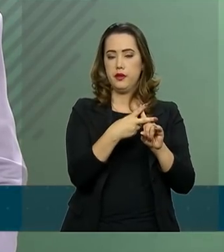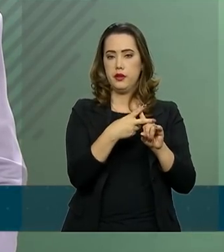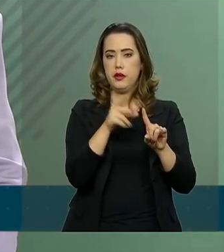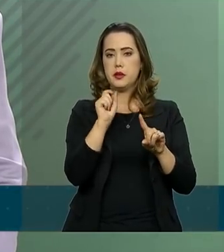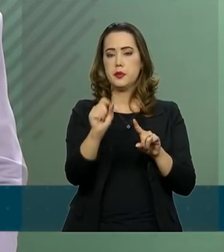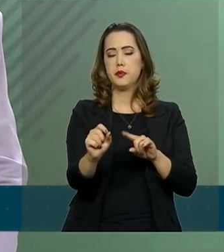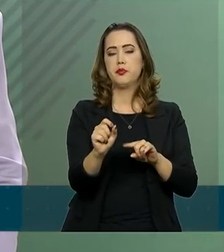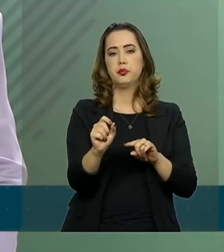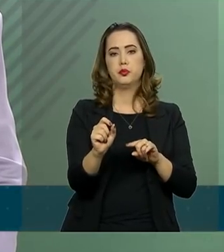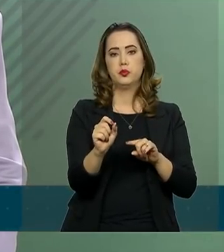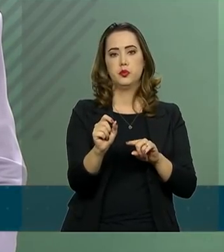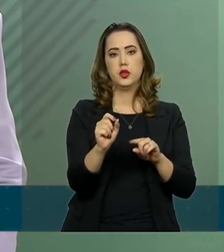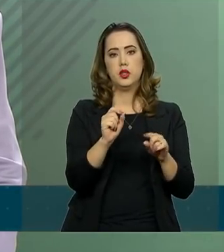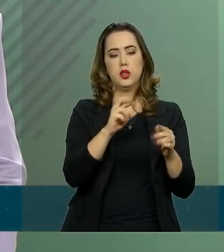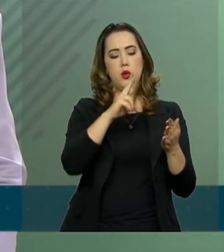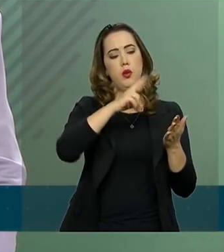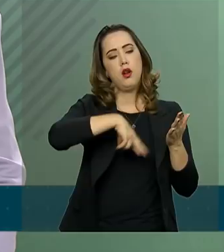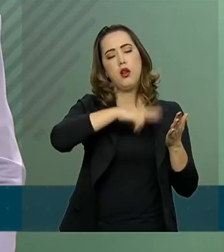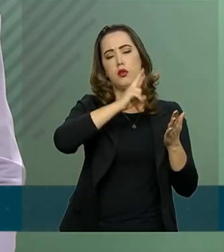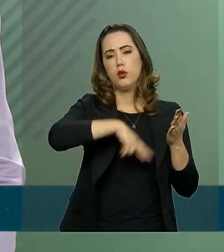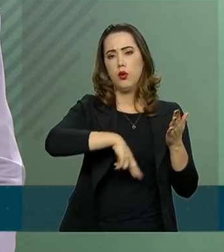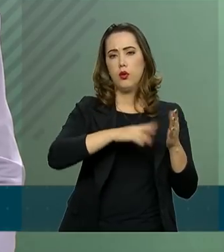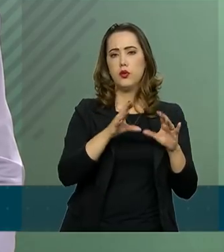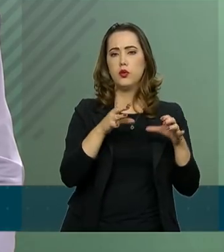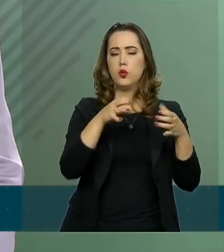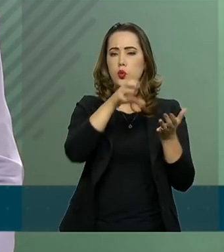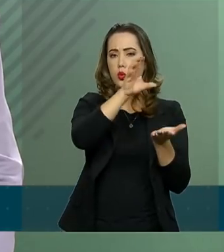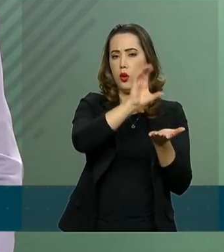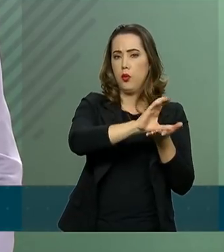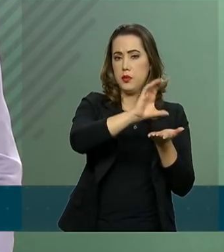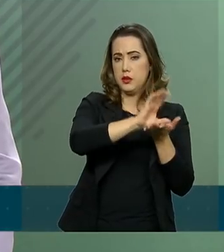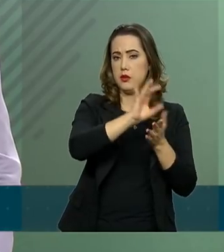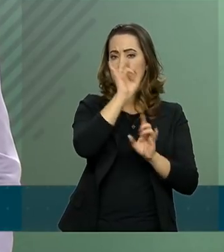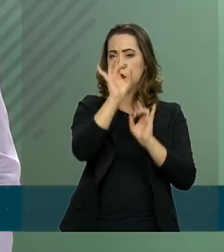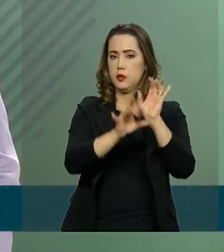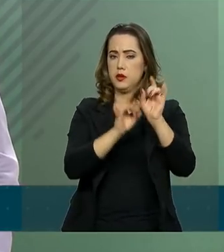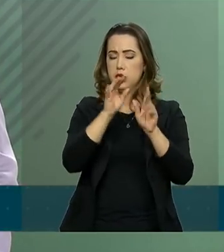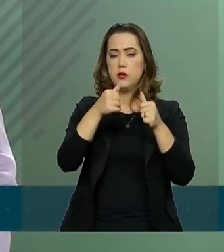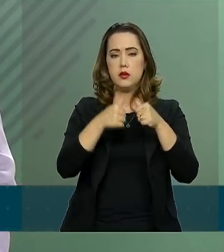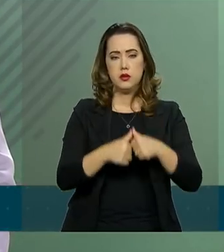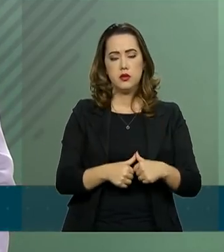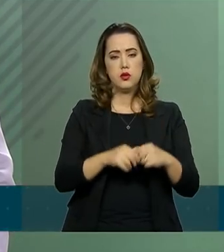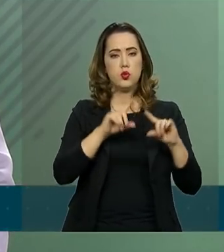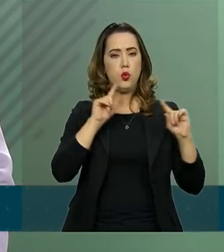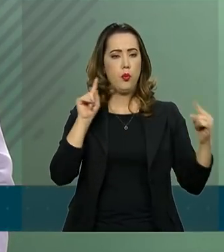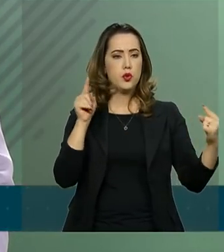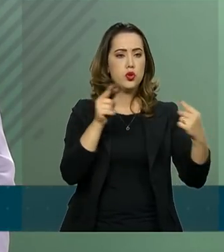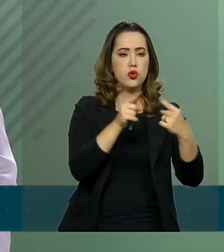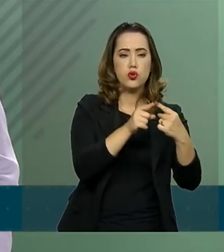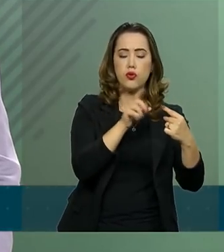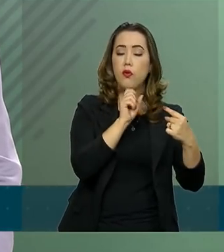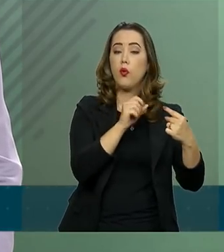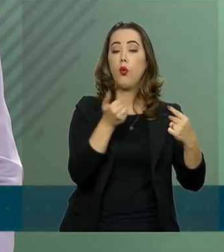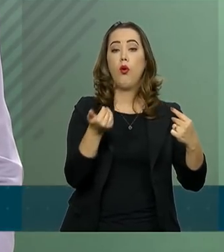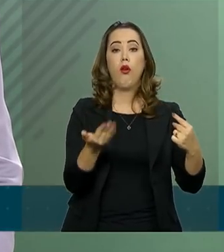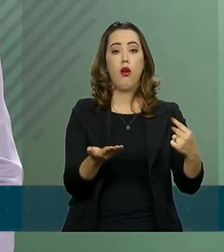o parecer do relatório na comissão especial esteja centrado no objetivo